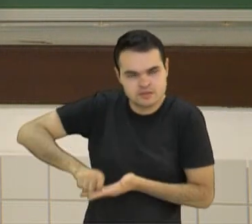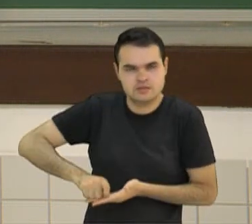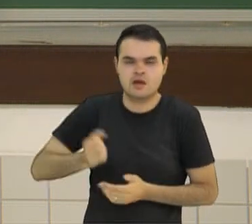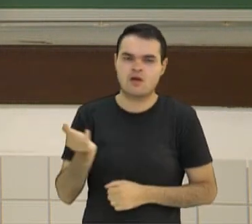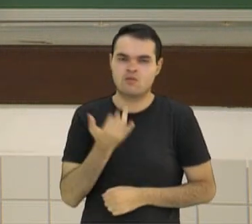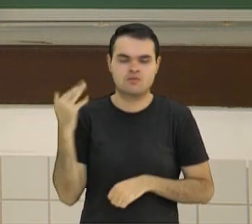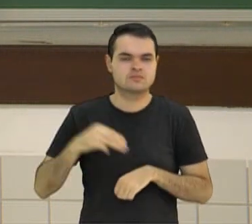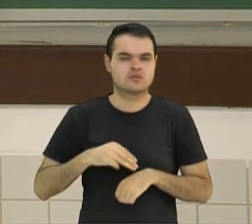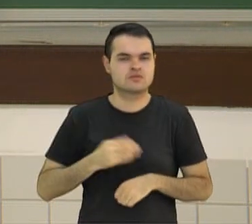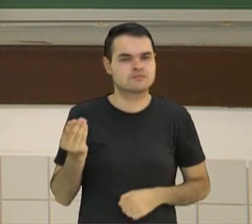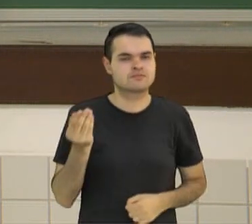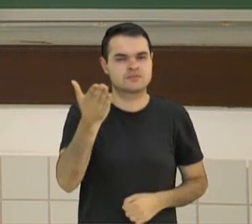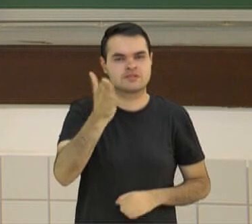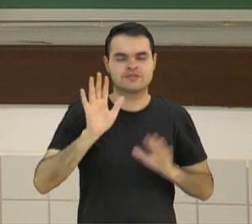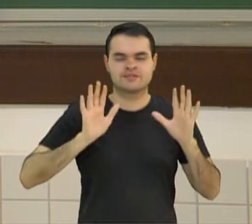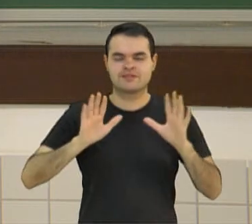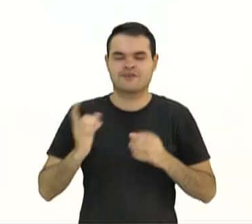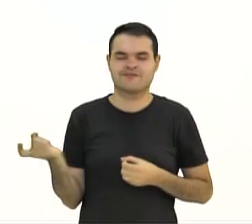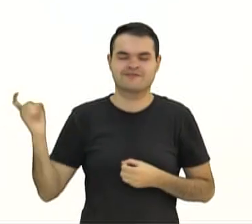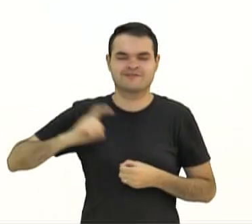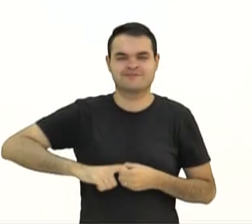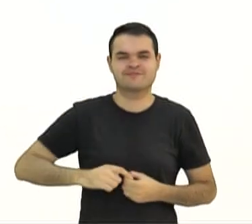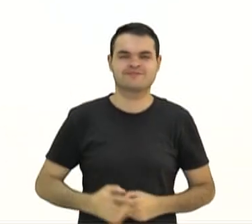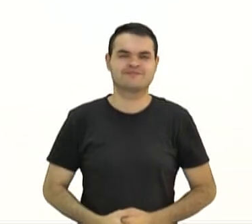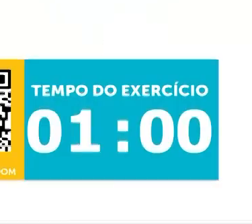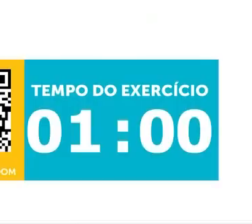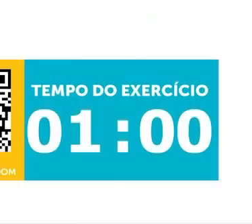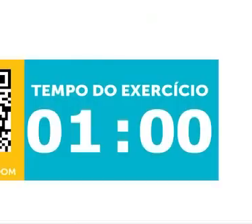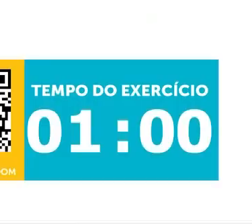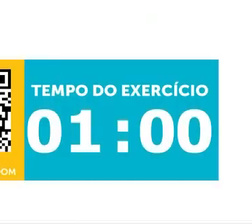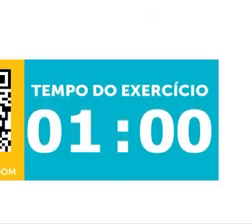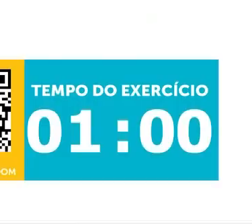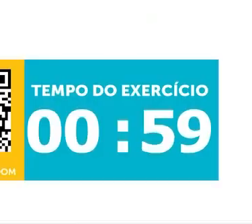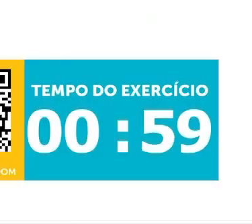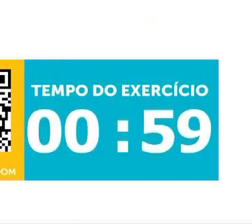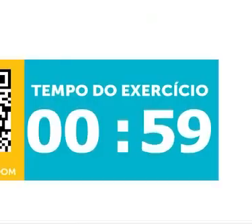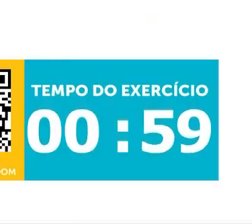para fazer isso. E nós já retornamos. Música